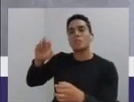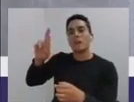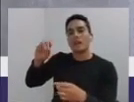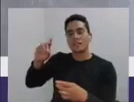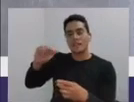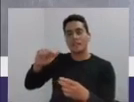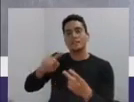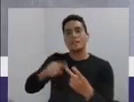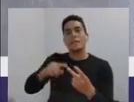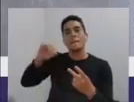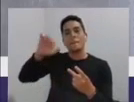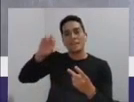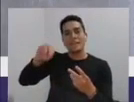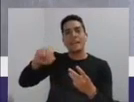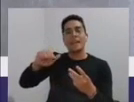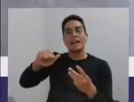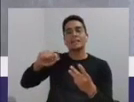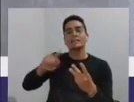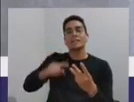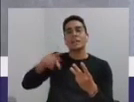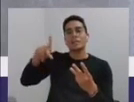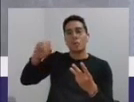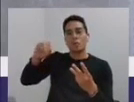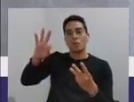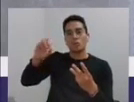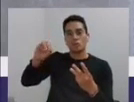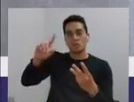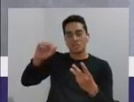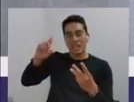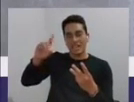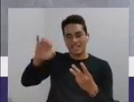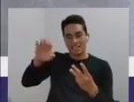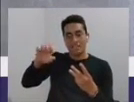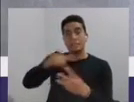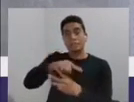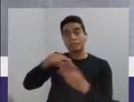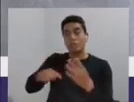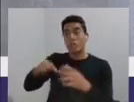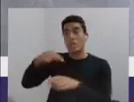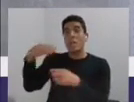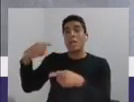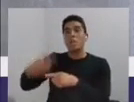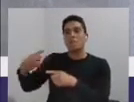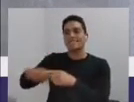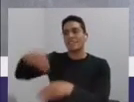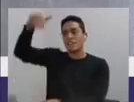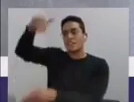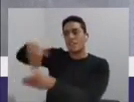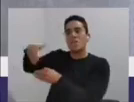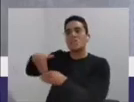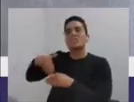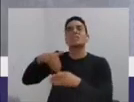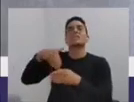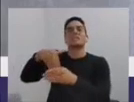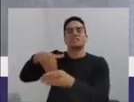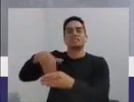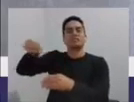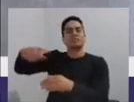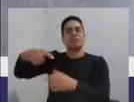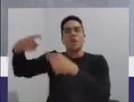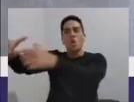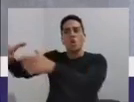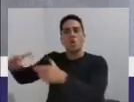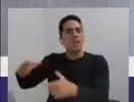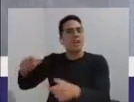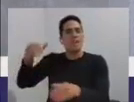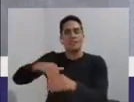Porto Saide, pela votação que eu tive lá, em vários lugares, fui o mais bem votado, e